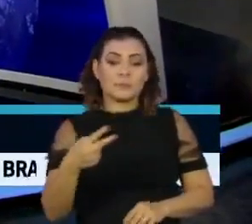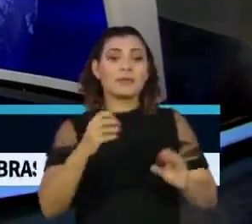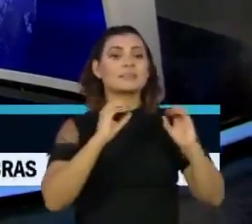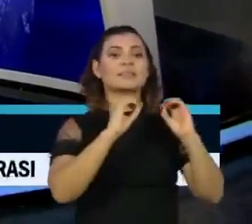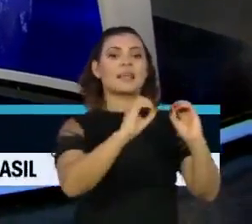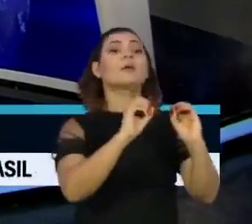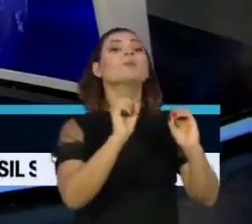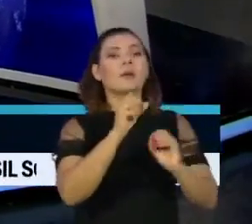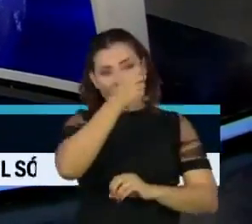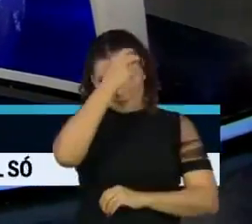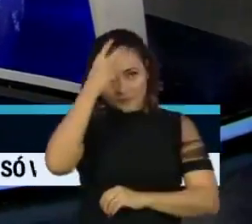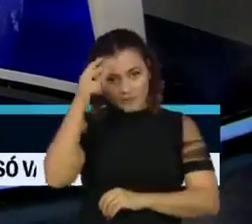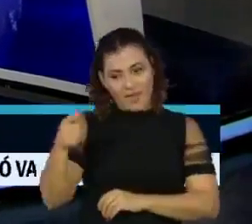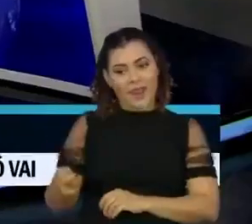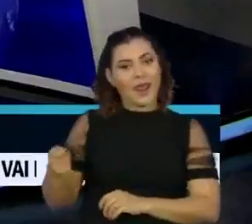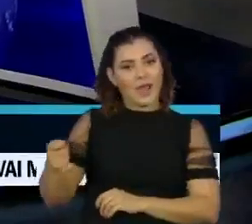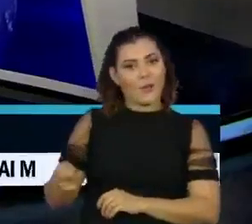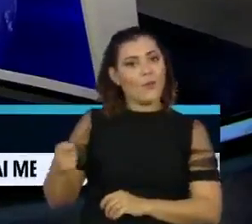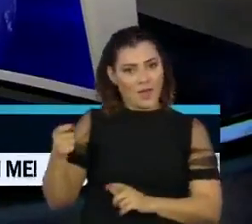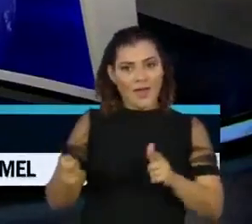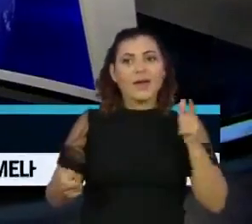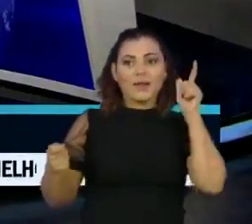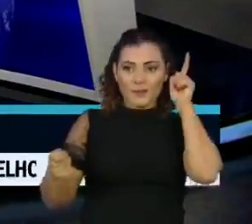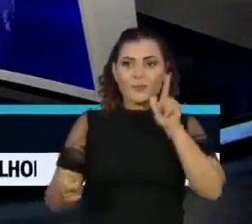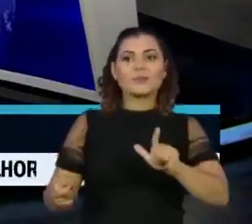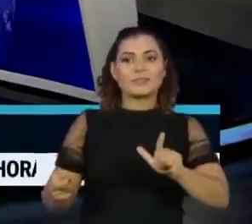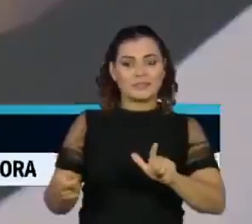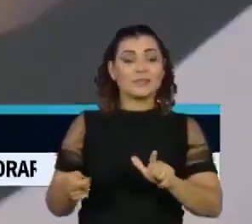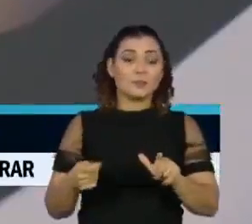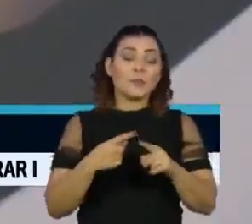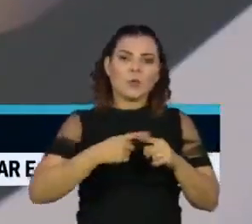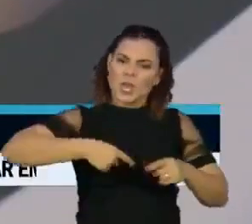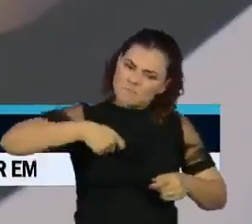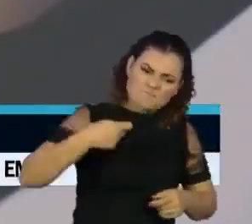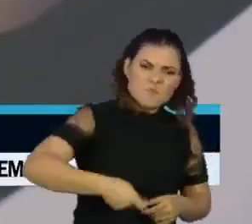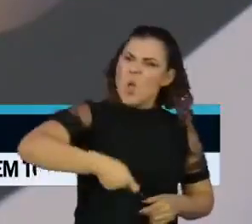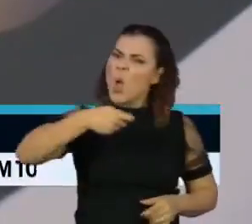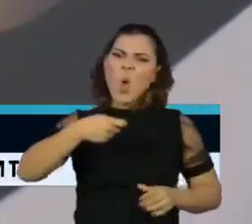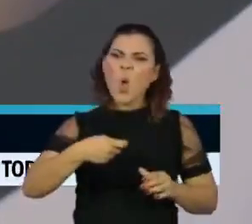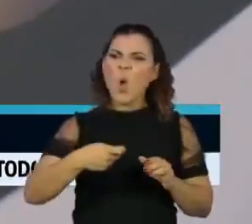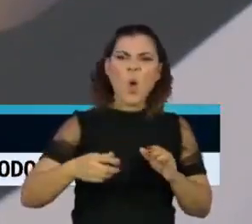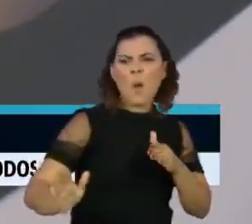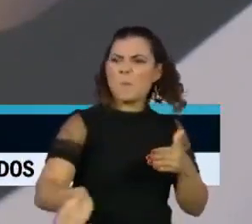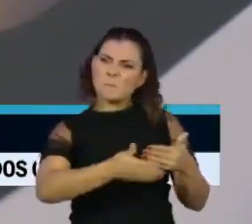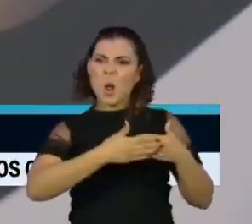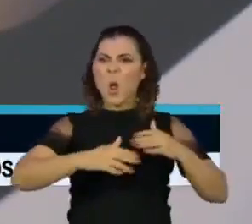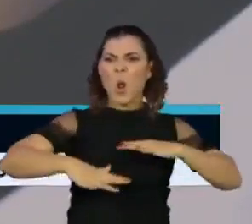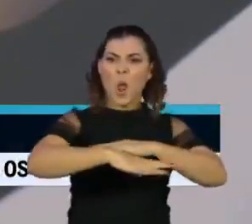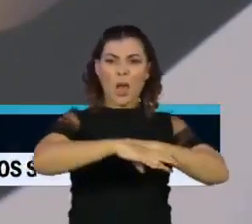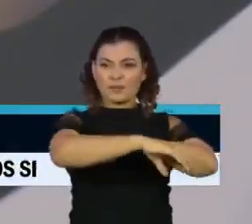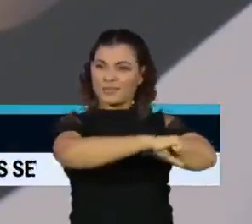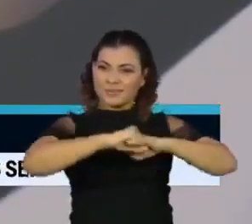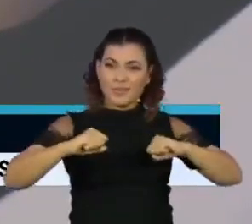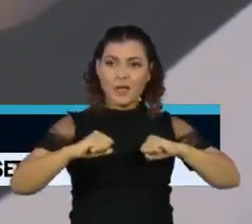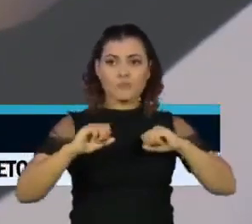o prefeito de Araraquara, por exemplo, que tomou uma medida dura, difícil